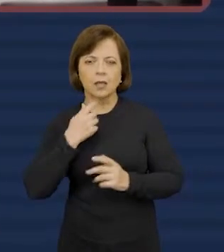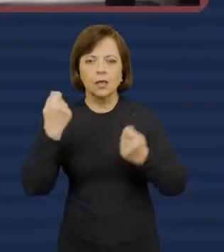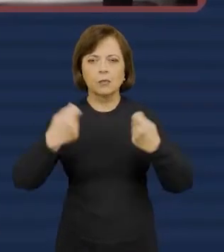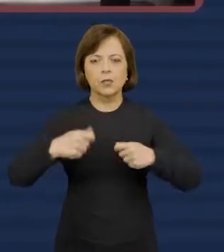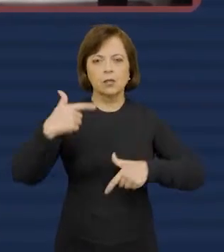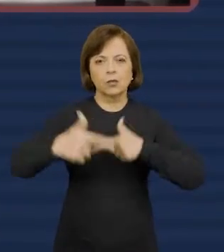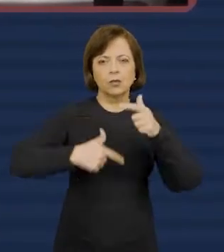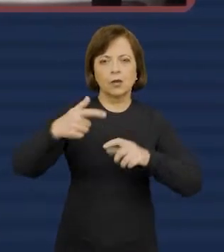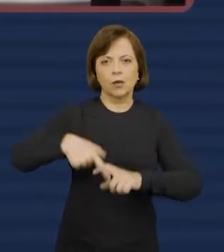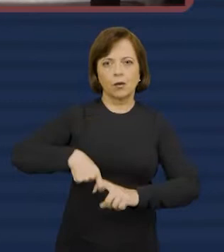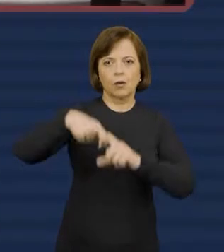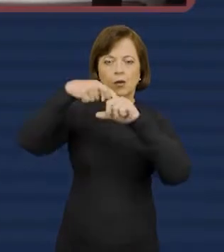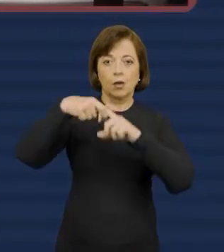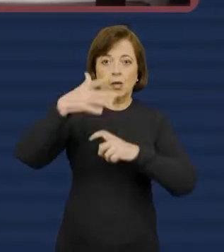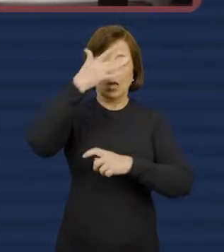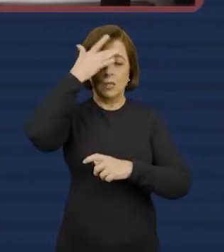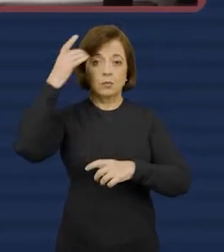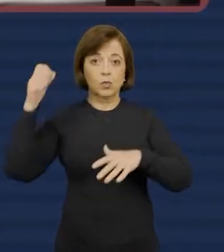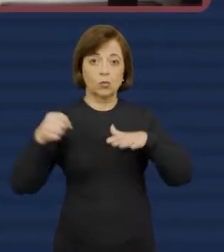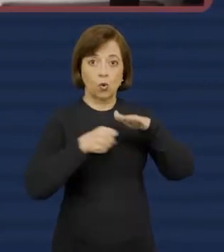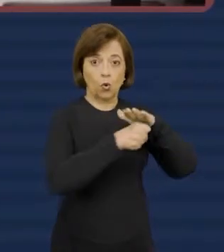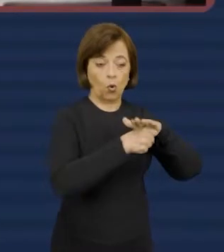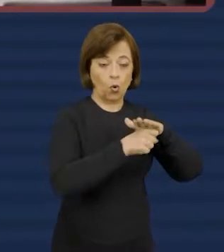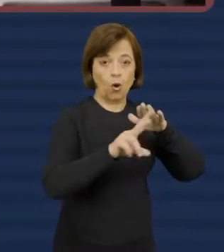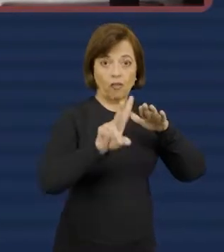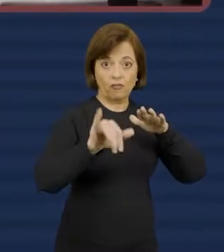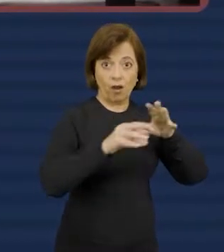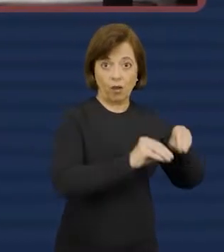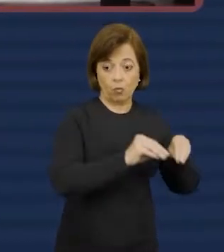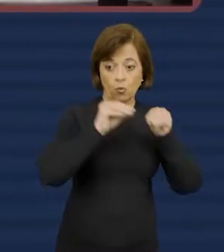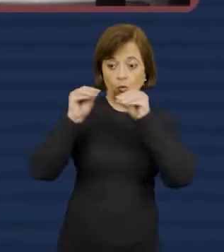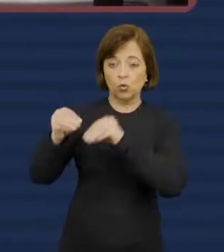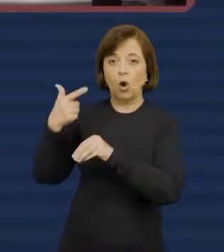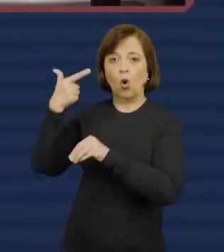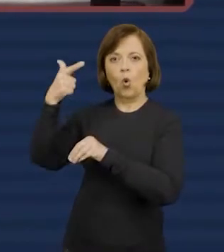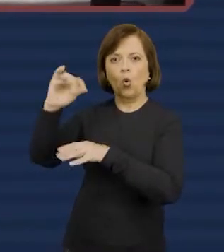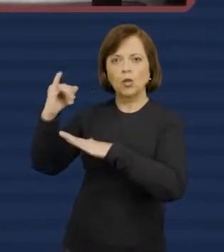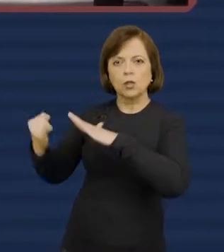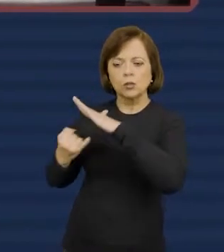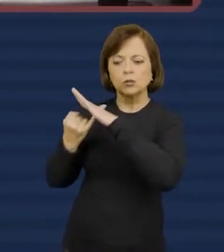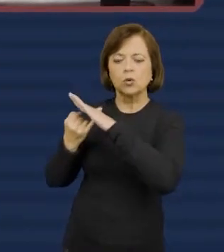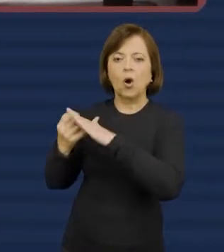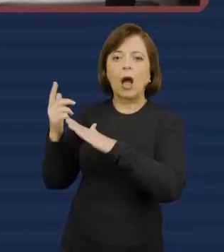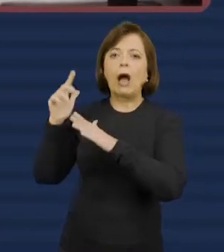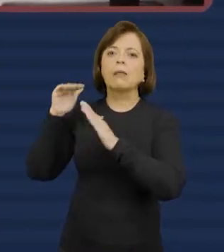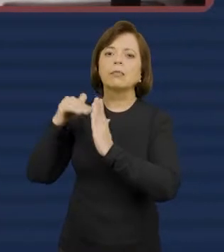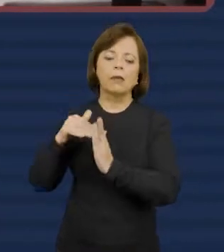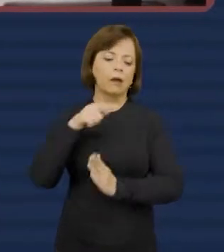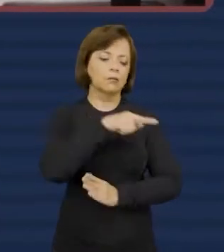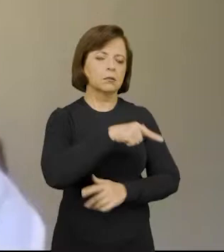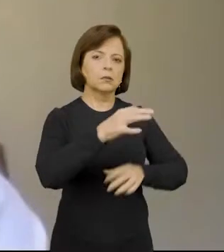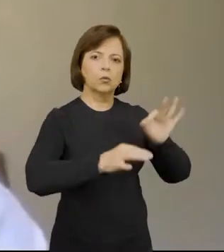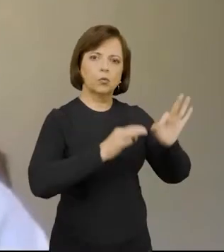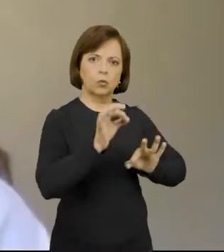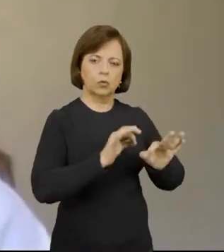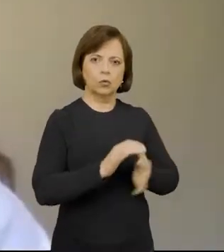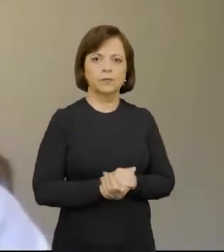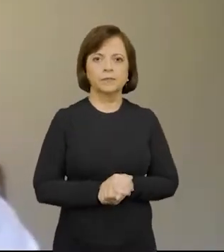da Criança fossem suspensas e os acolhidos fossem transferidos para outras instituições até a regularização dos serviços.